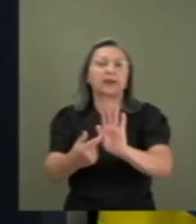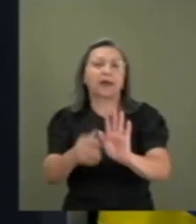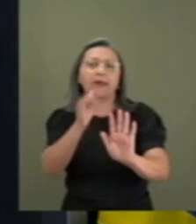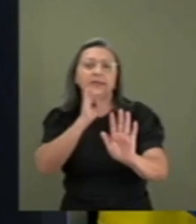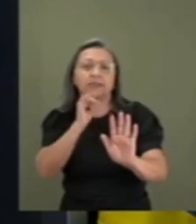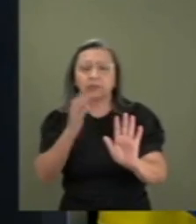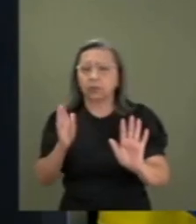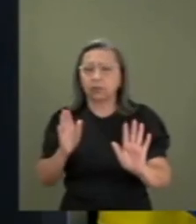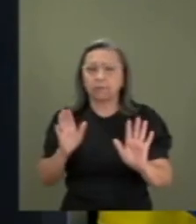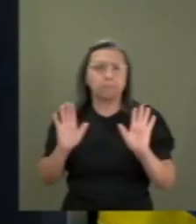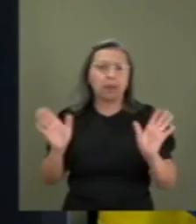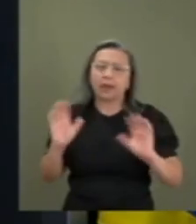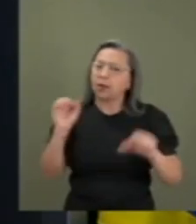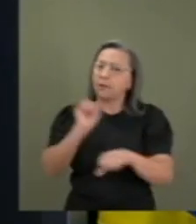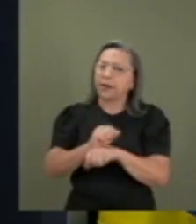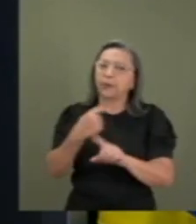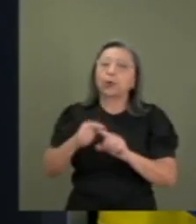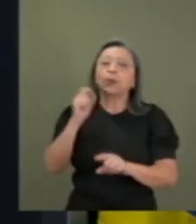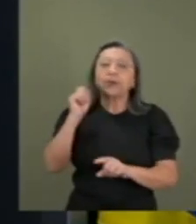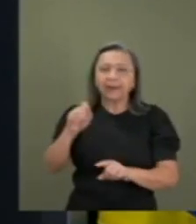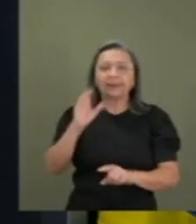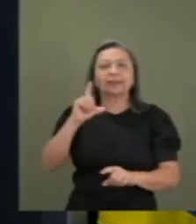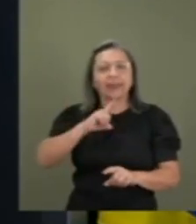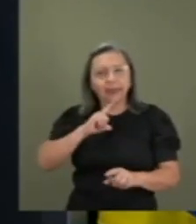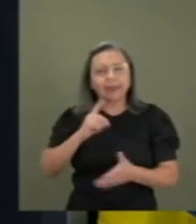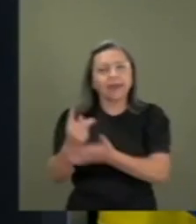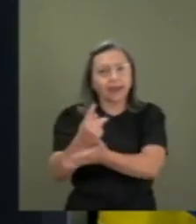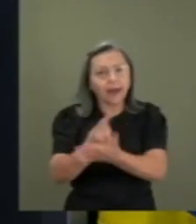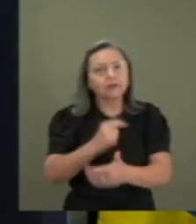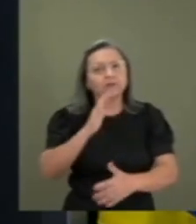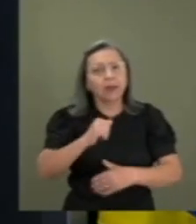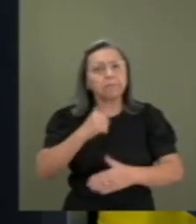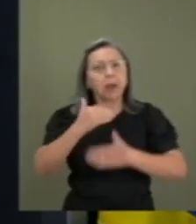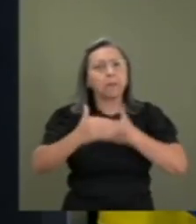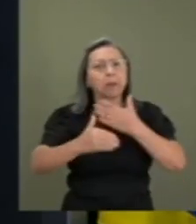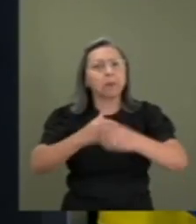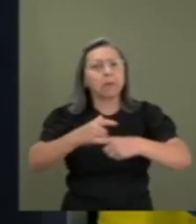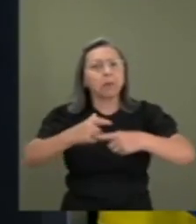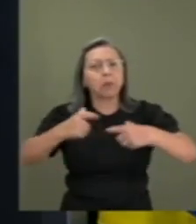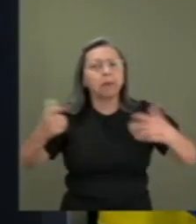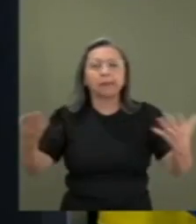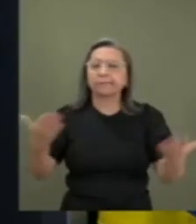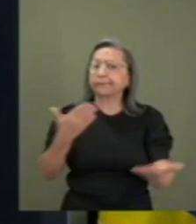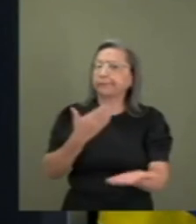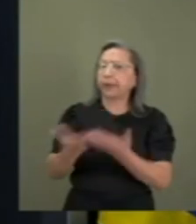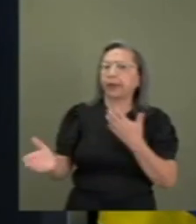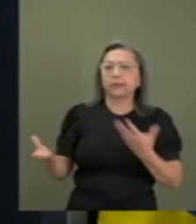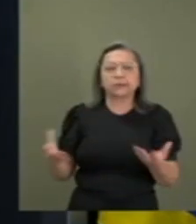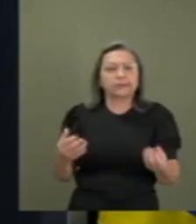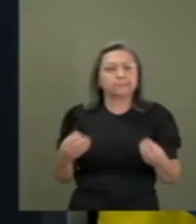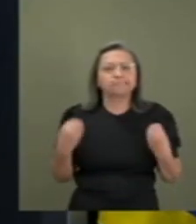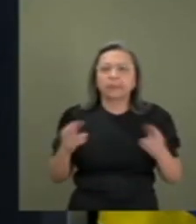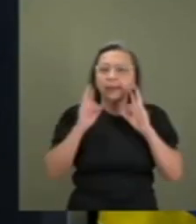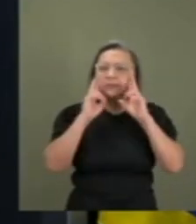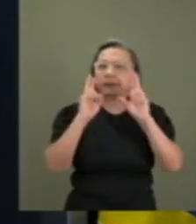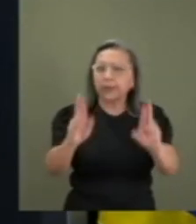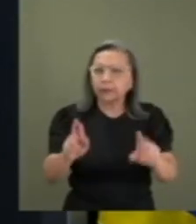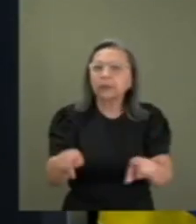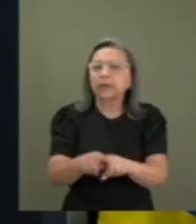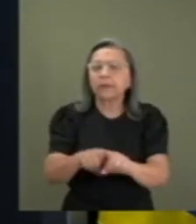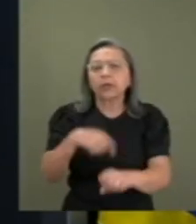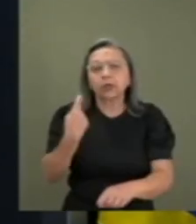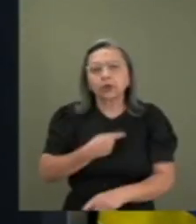para, porque o que está errado vai se avançando, se perde o pudor. A gente viu também o